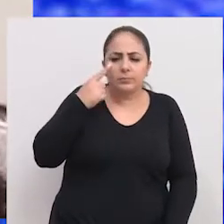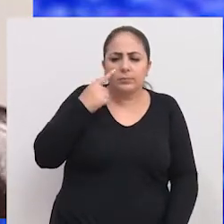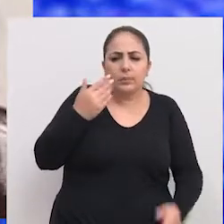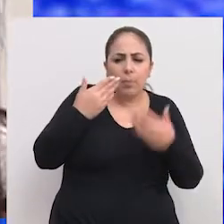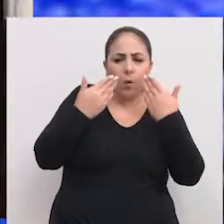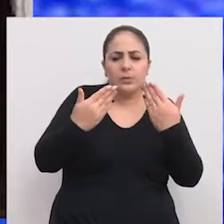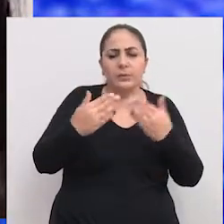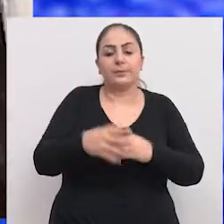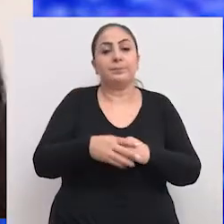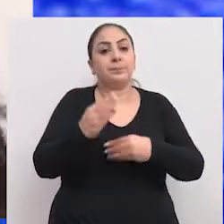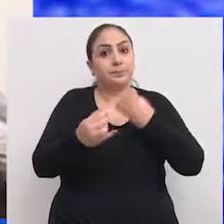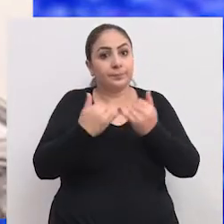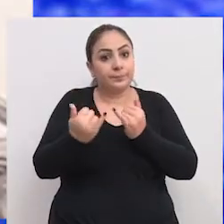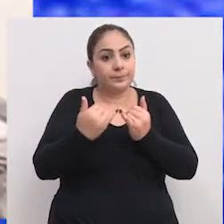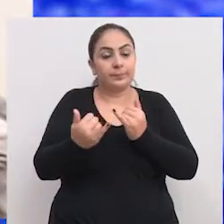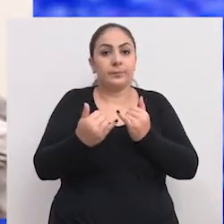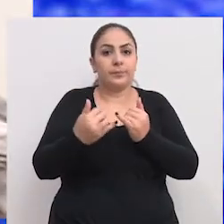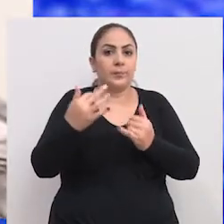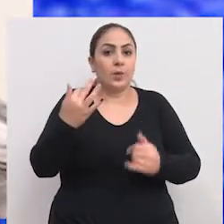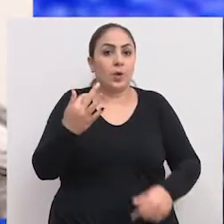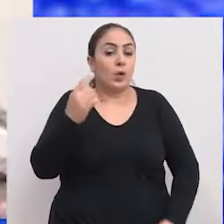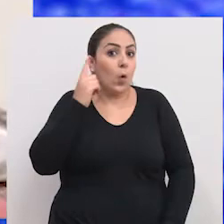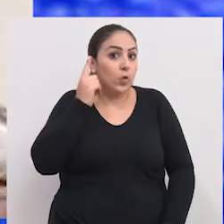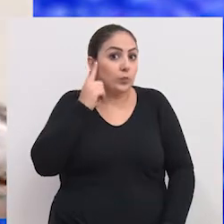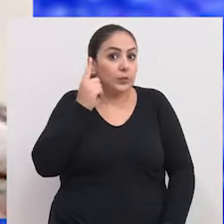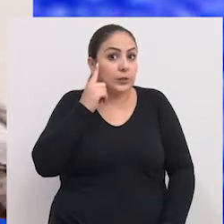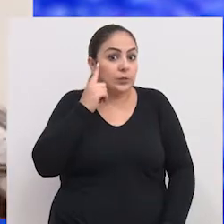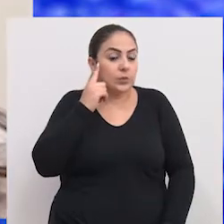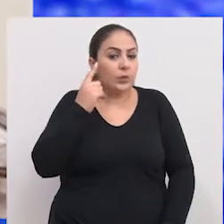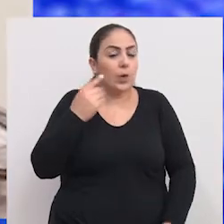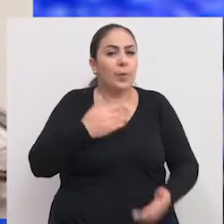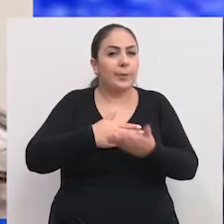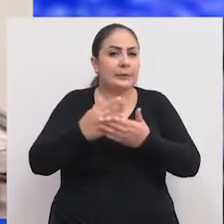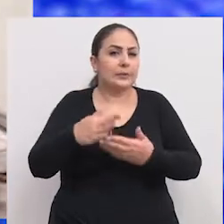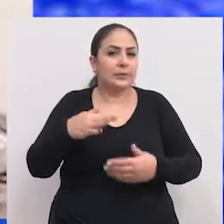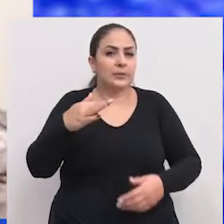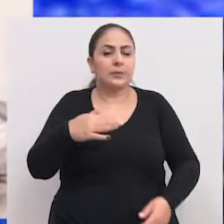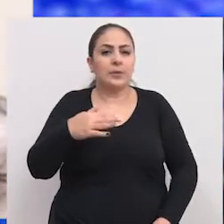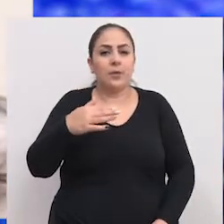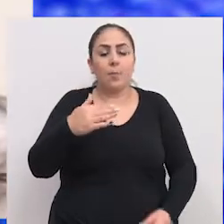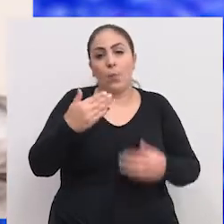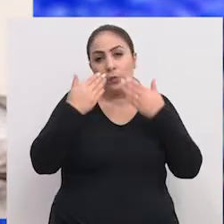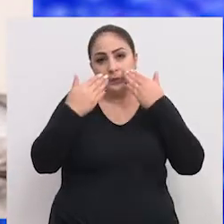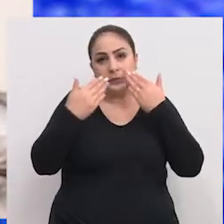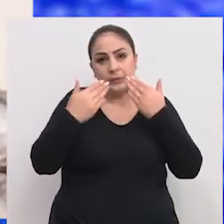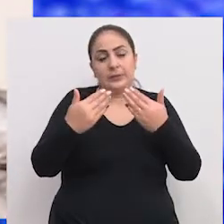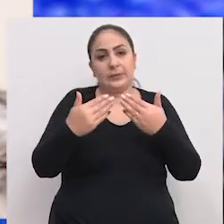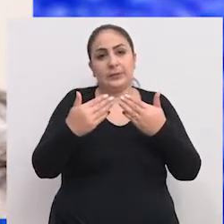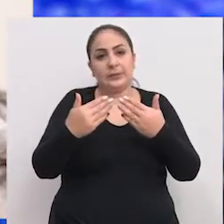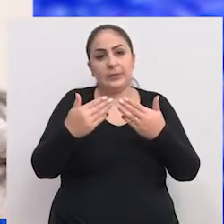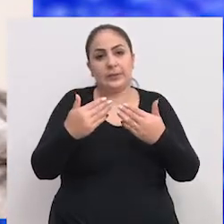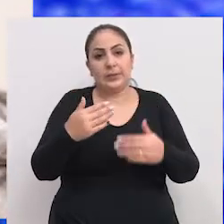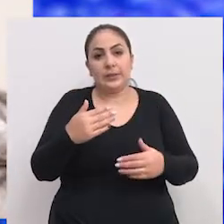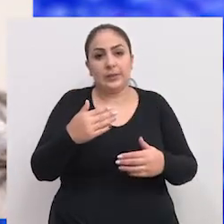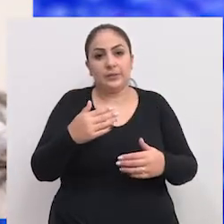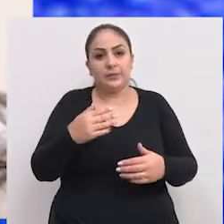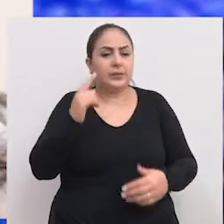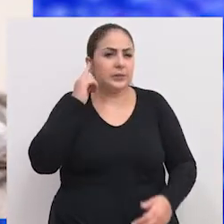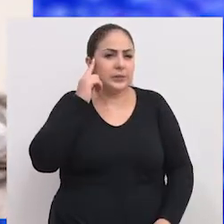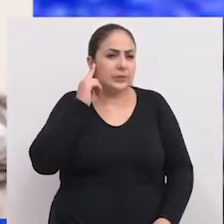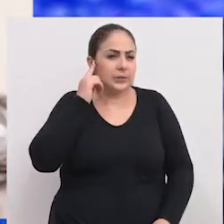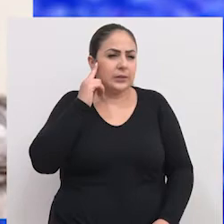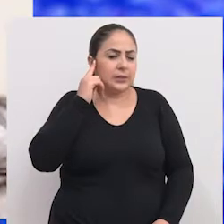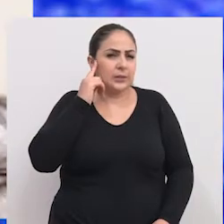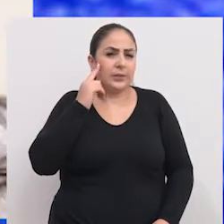criança passar a apresentar. Como no ouvido, o paciente, a criança pode referir, ele